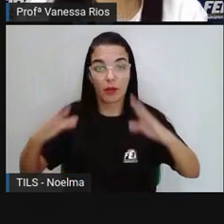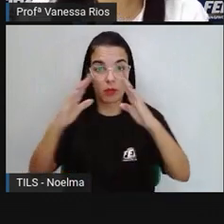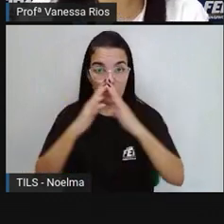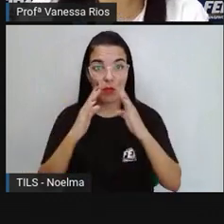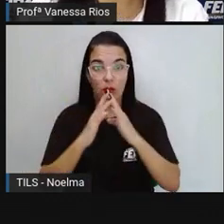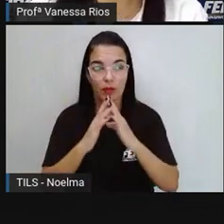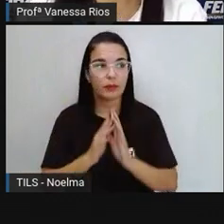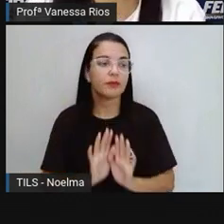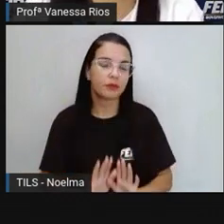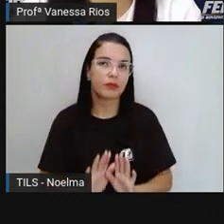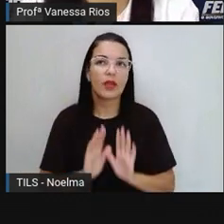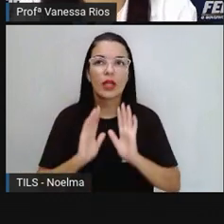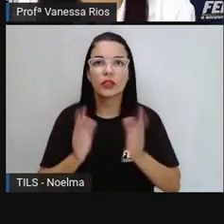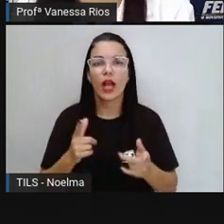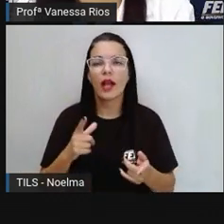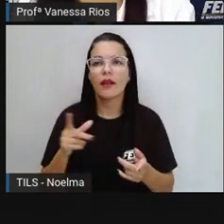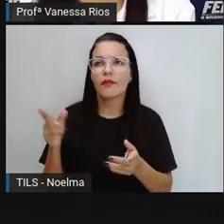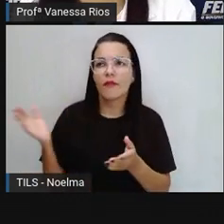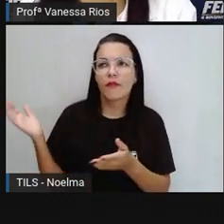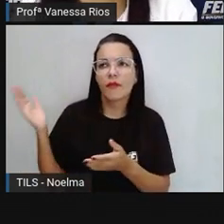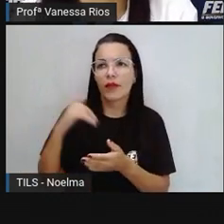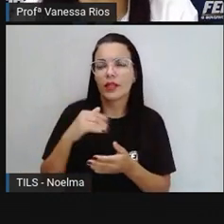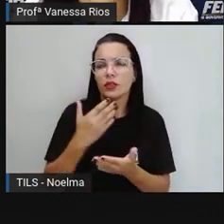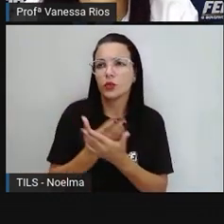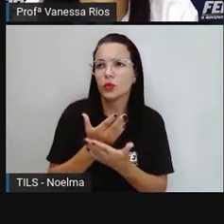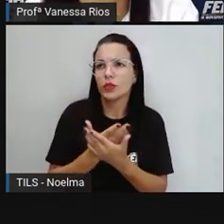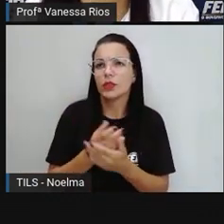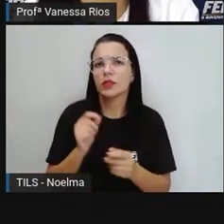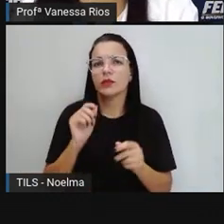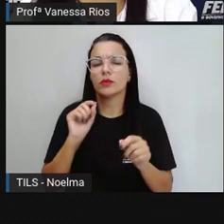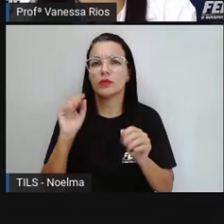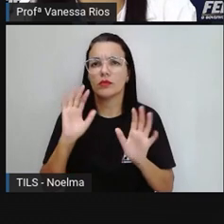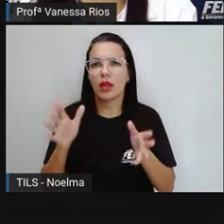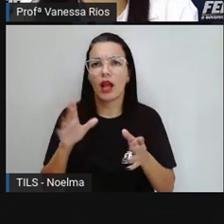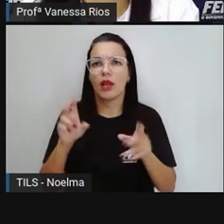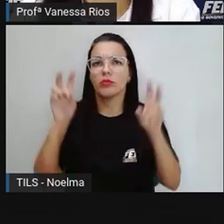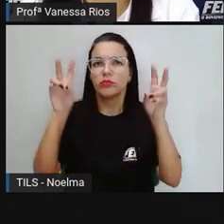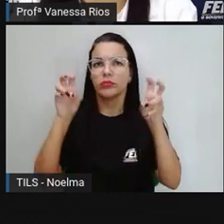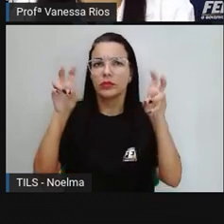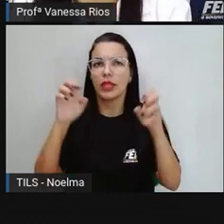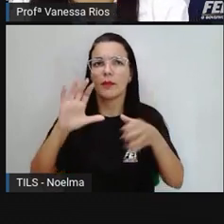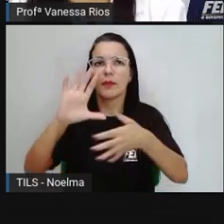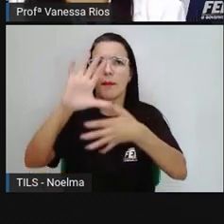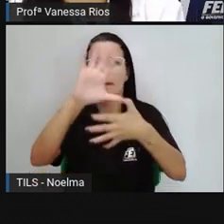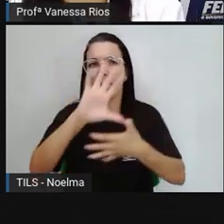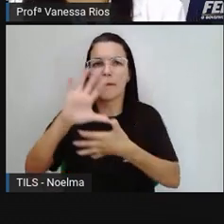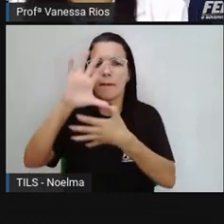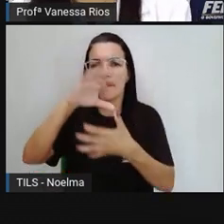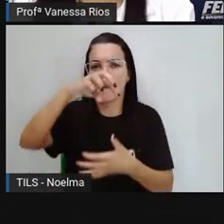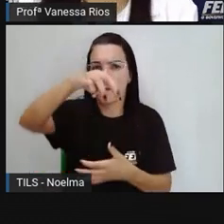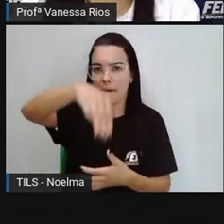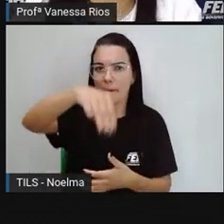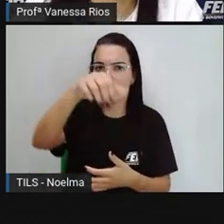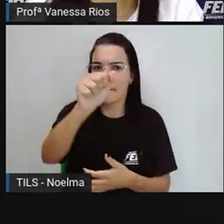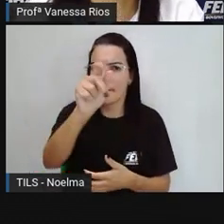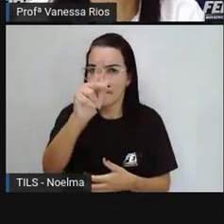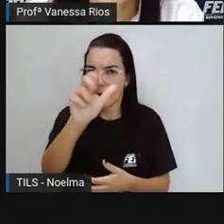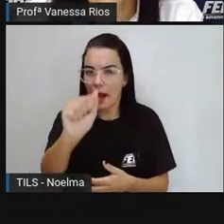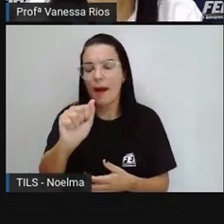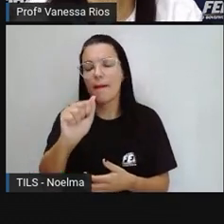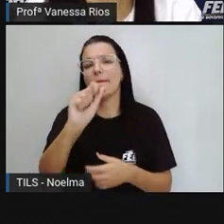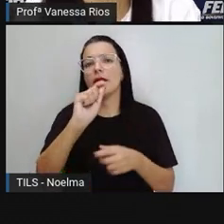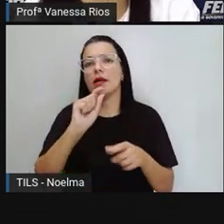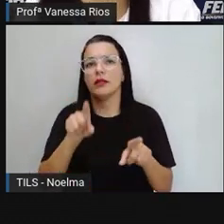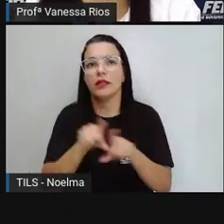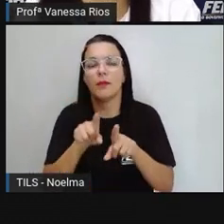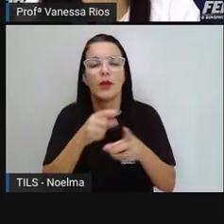vem estudando aí sobre mapas, sobre sua importância dentro desse processo de se localizar, de se locomover.